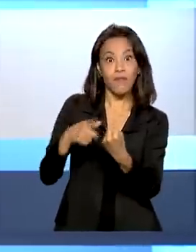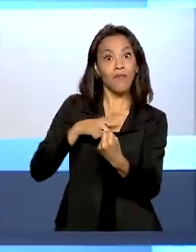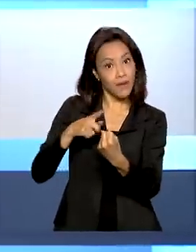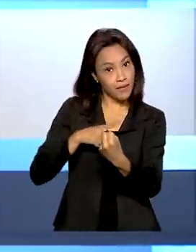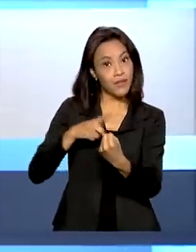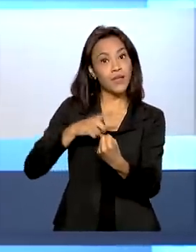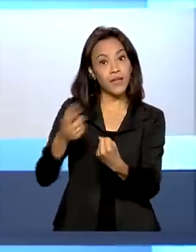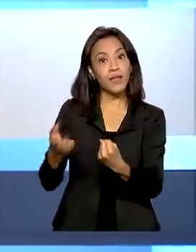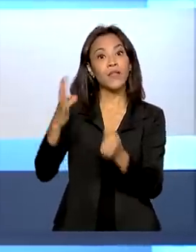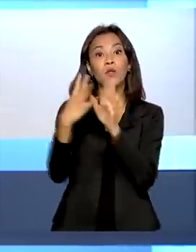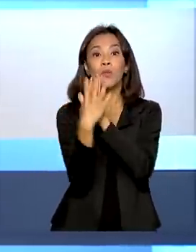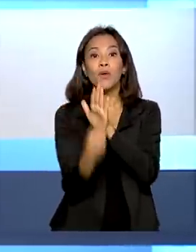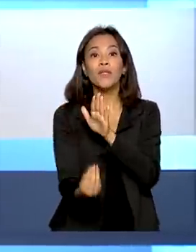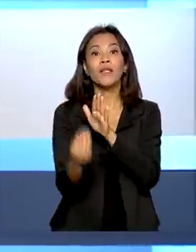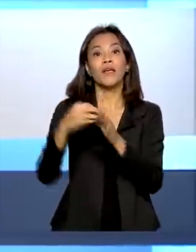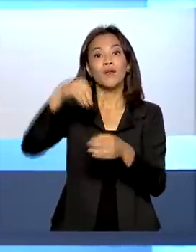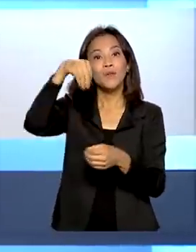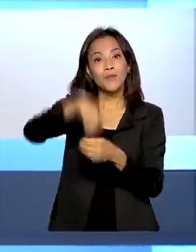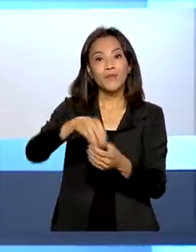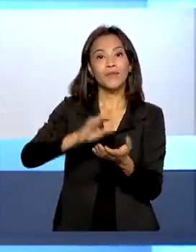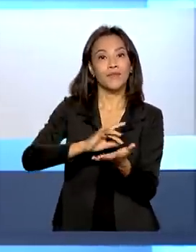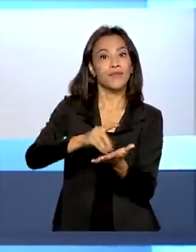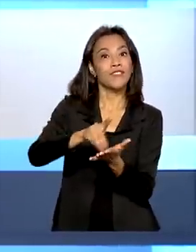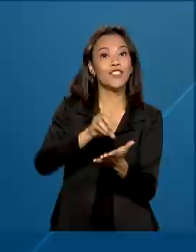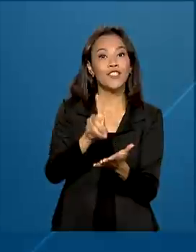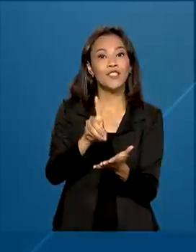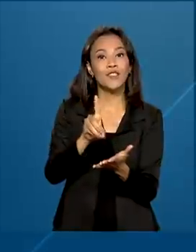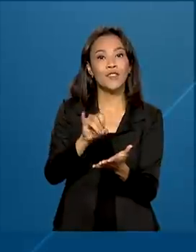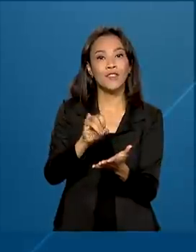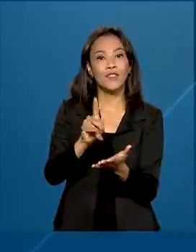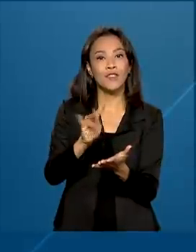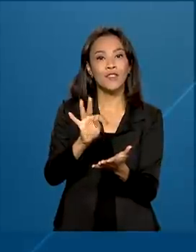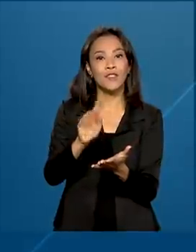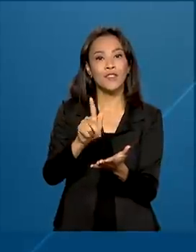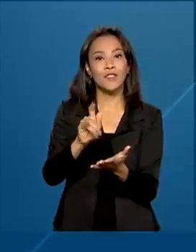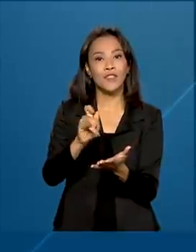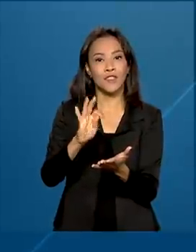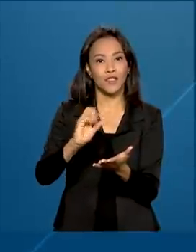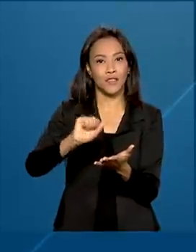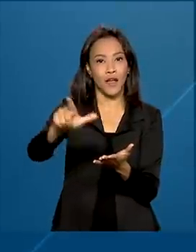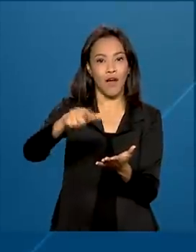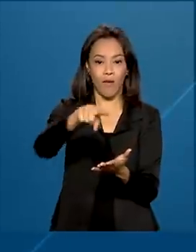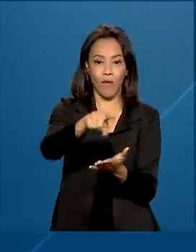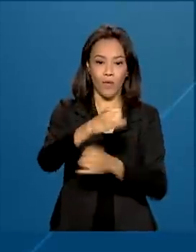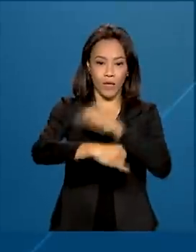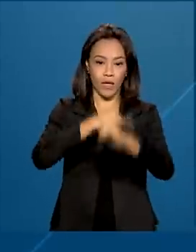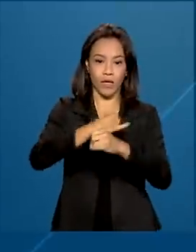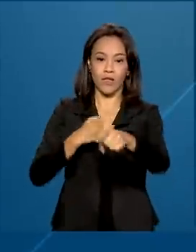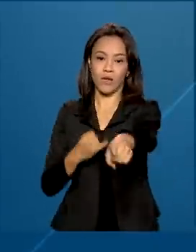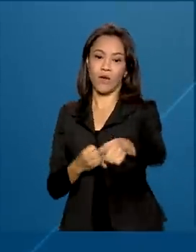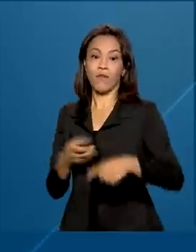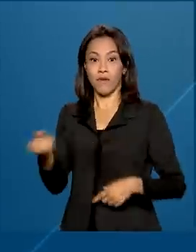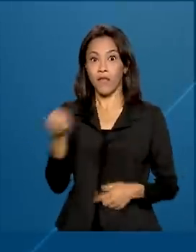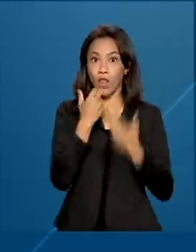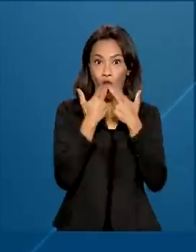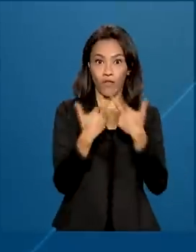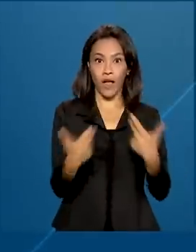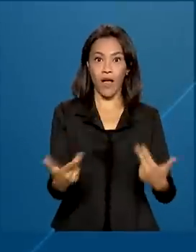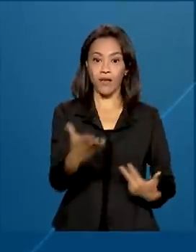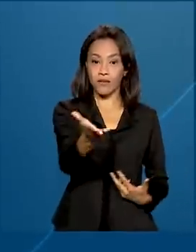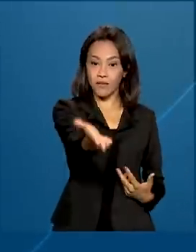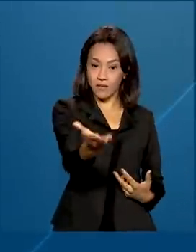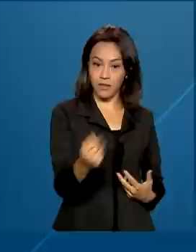documento nos modelos físico e digital. A nova Carteira Nacional de Habilitação vai contar com novidades.